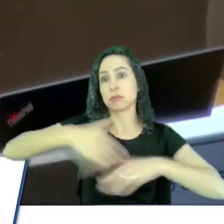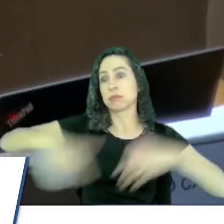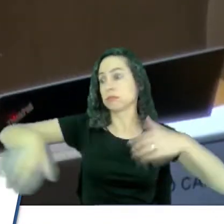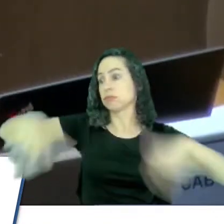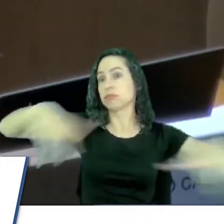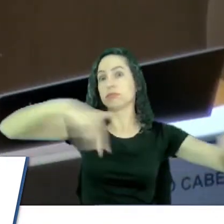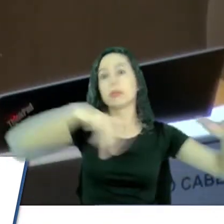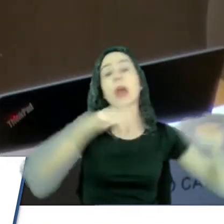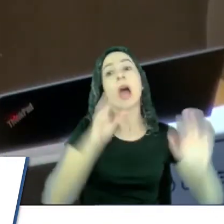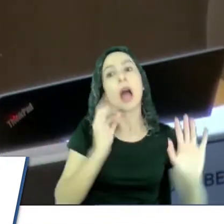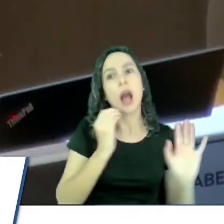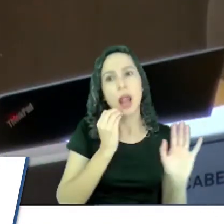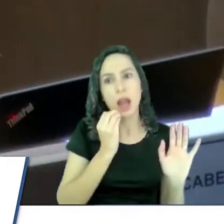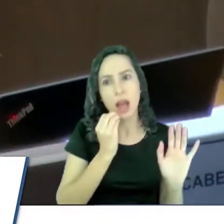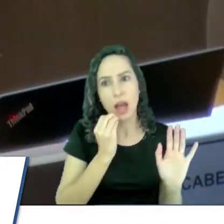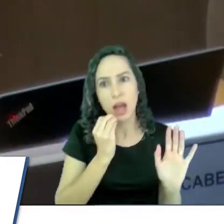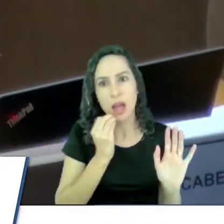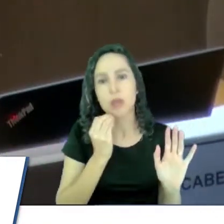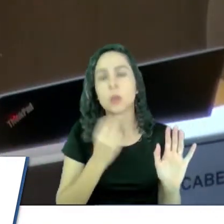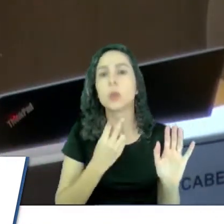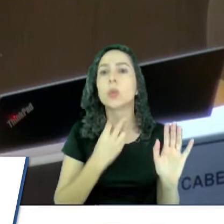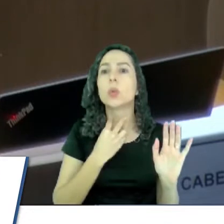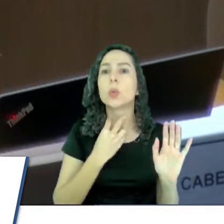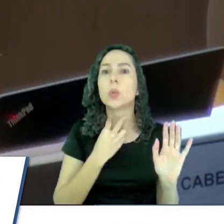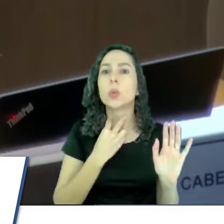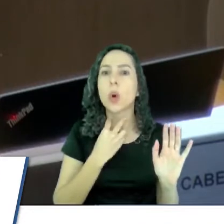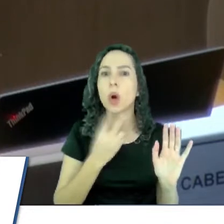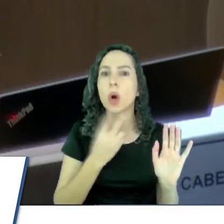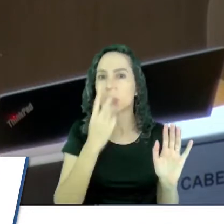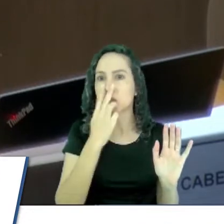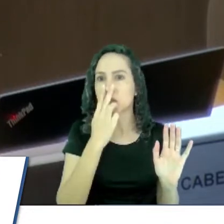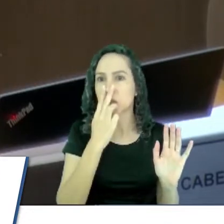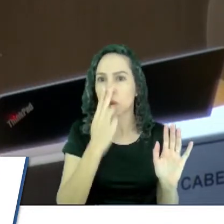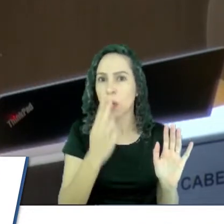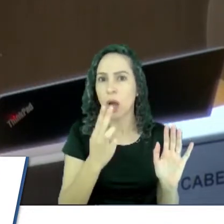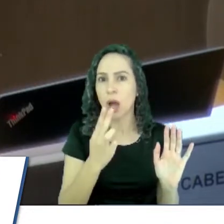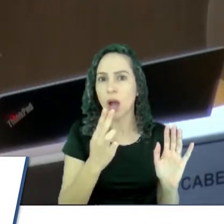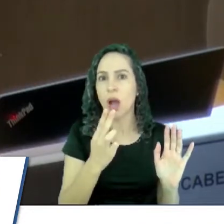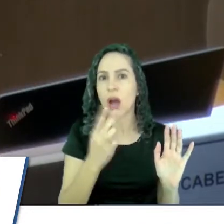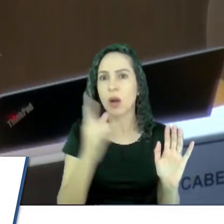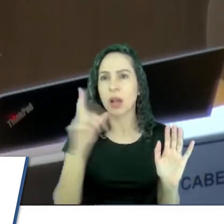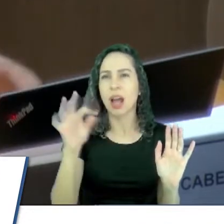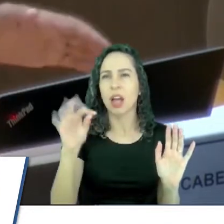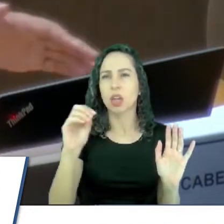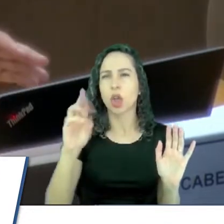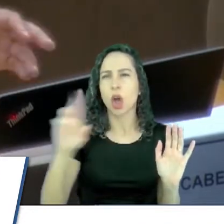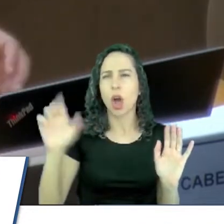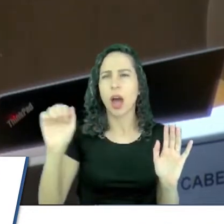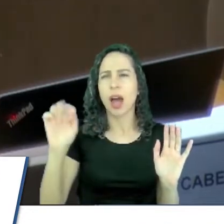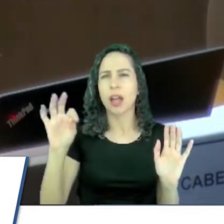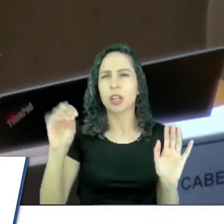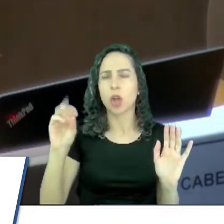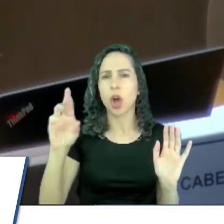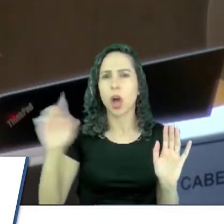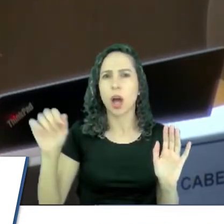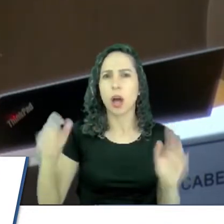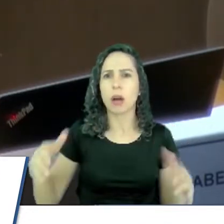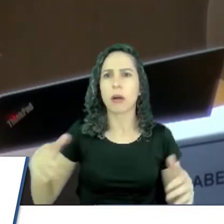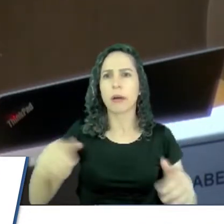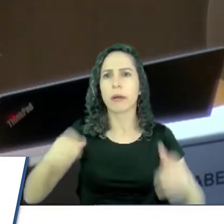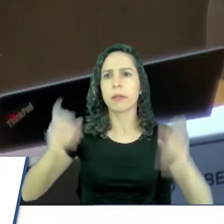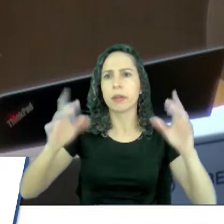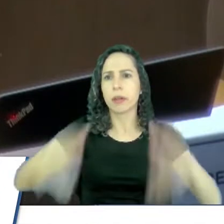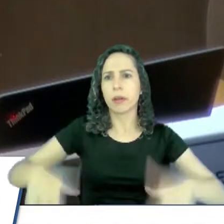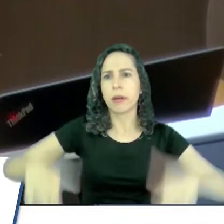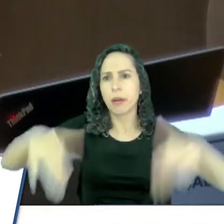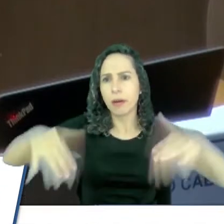pode haver, igual eu estive lá no Torra Torra, um ambulante chegou e colocou os shorts na porta do